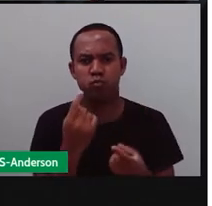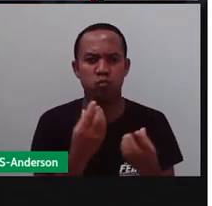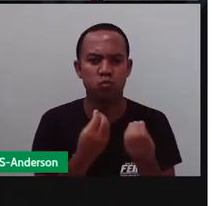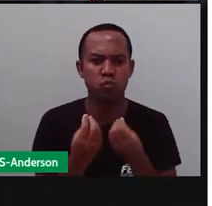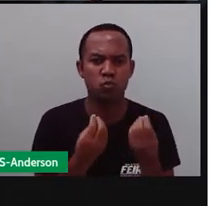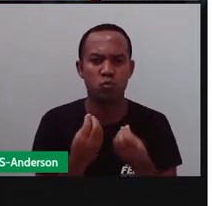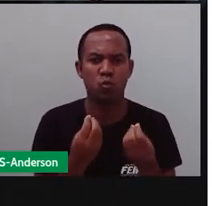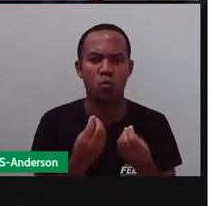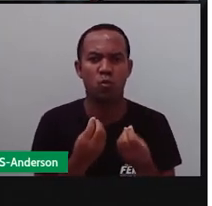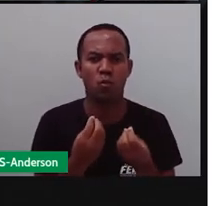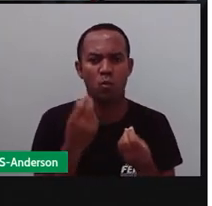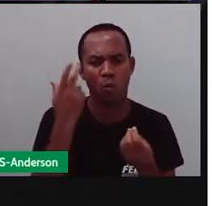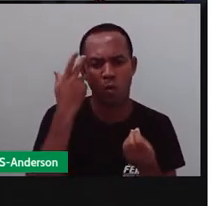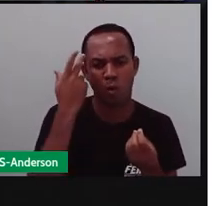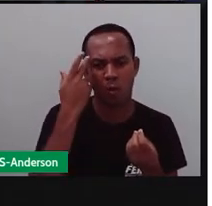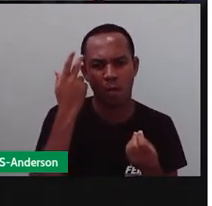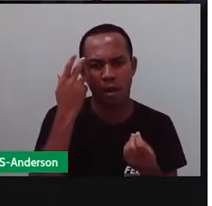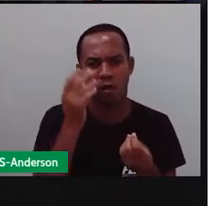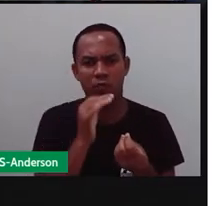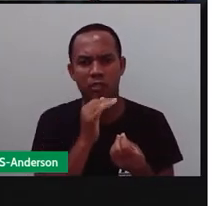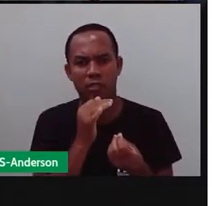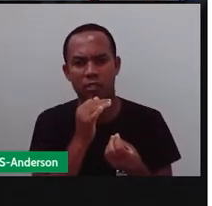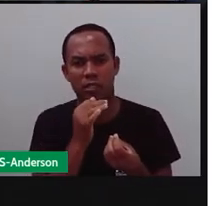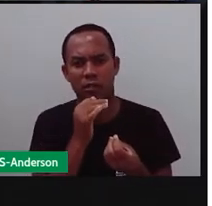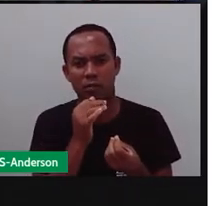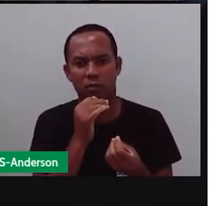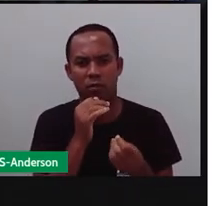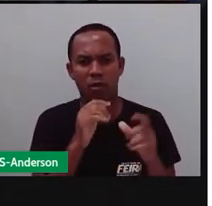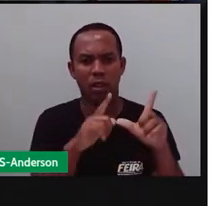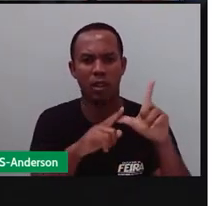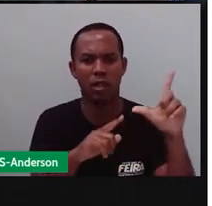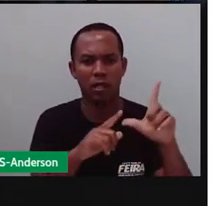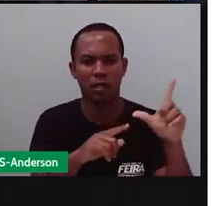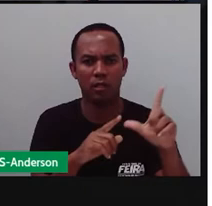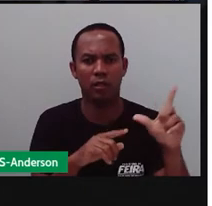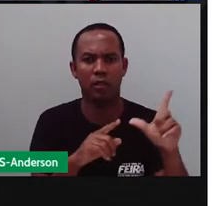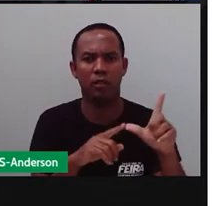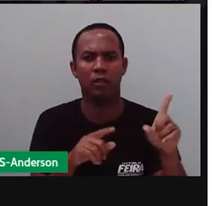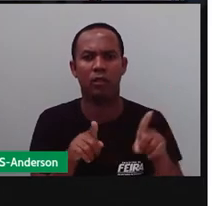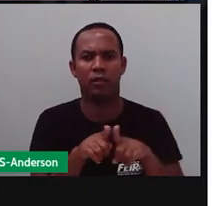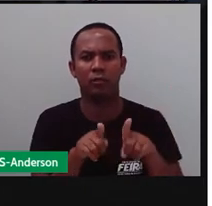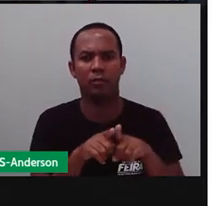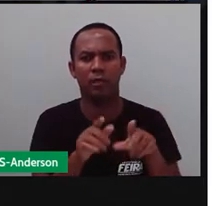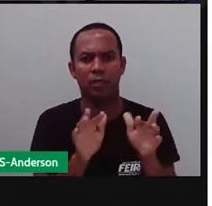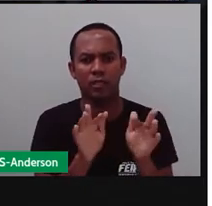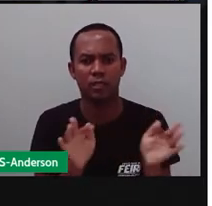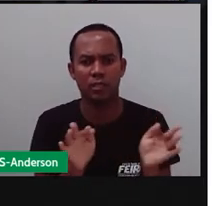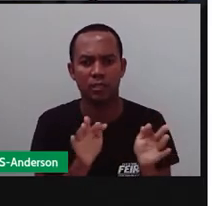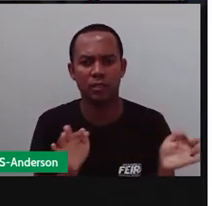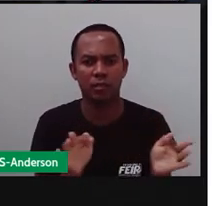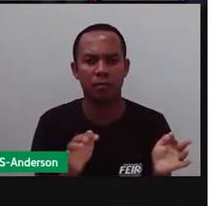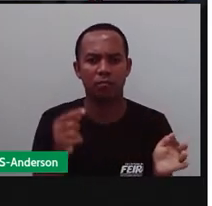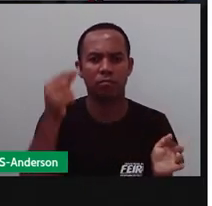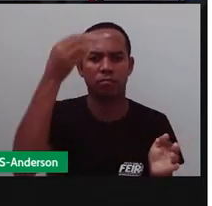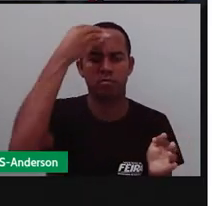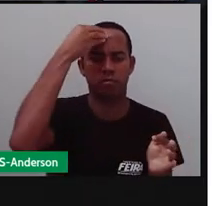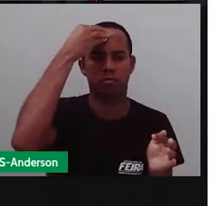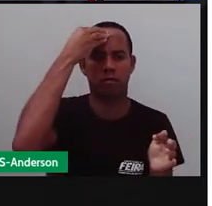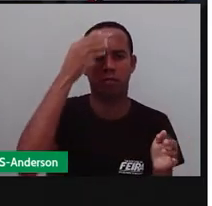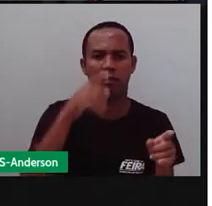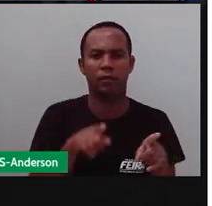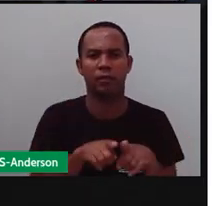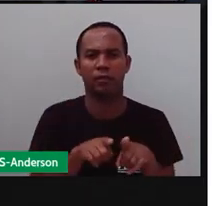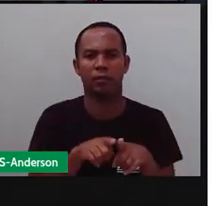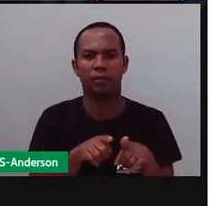elas têm em comum. Como, por exemplo, o quê? A letra, né? Além de ser uma letra simples de memorizar, ela é recheada